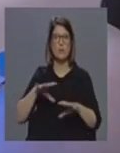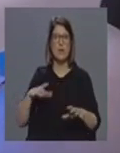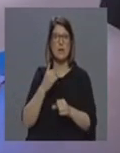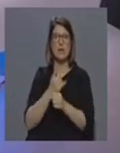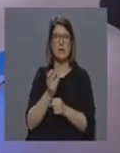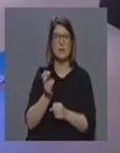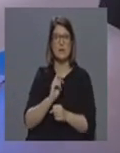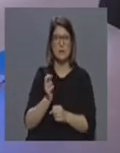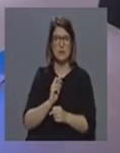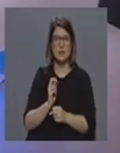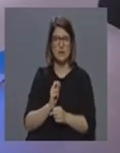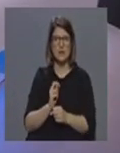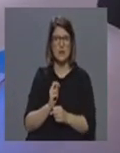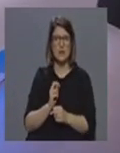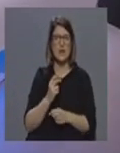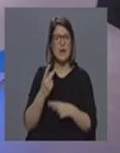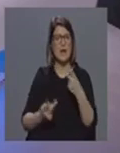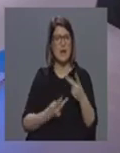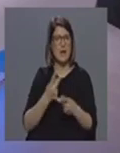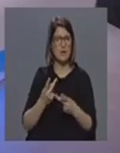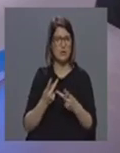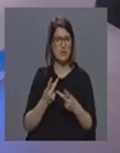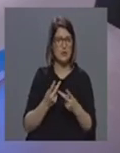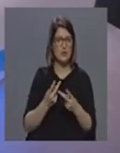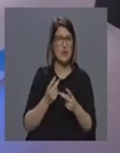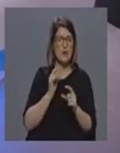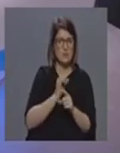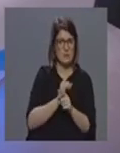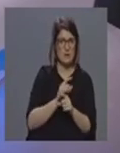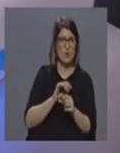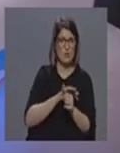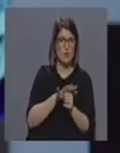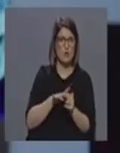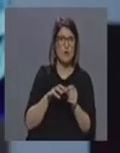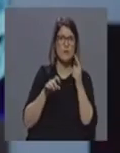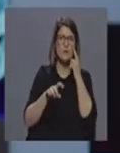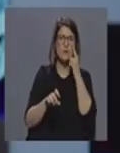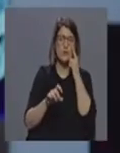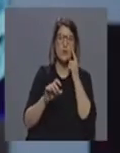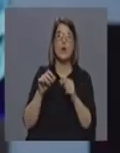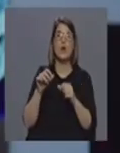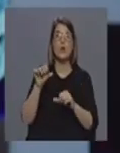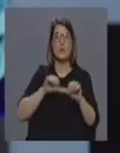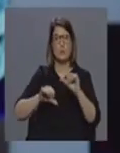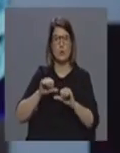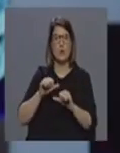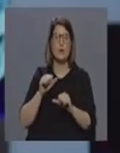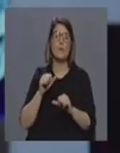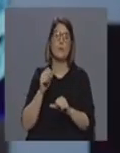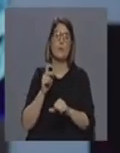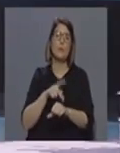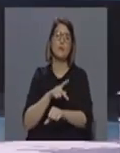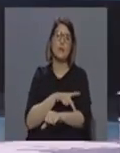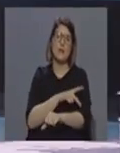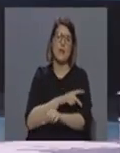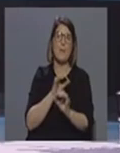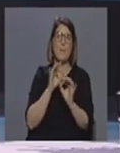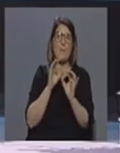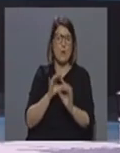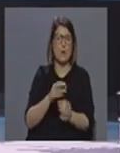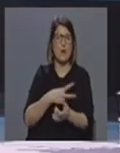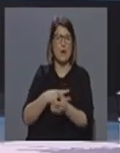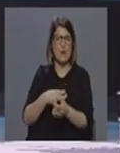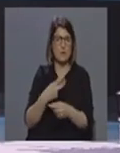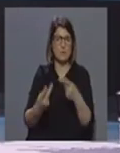e Ilha Terceira faz as análises ao novo coronavírus quando é que o laboratório de Ponta Delgada estará operacional para fazer esse